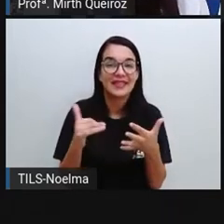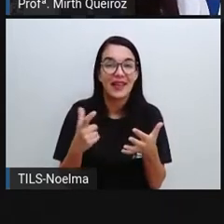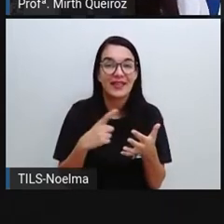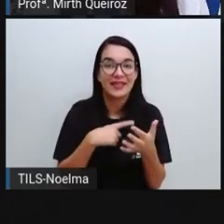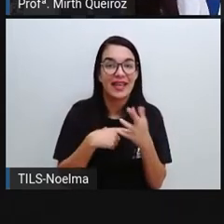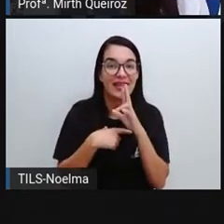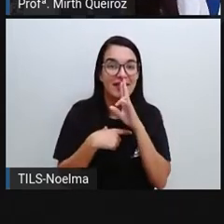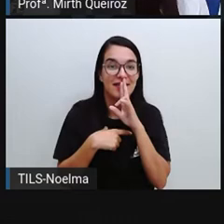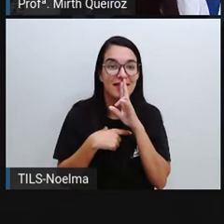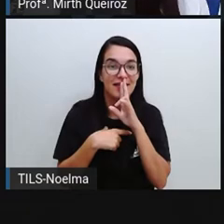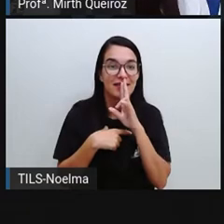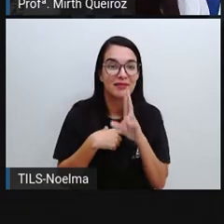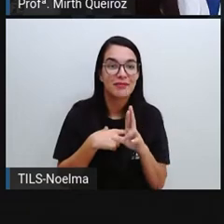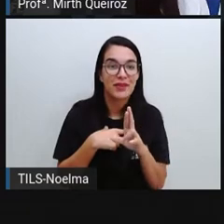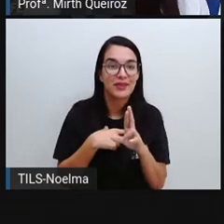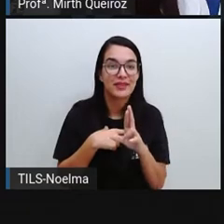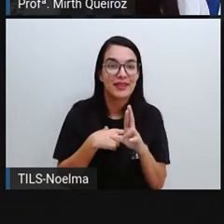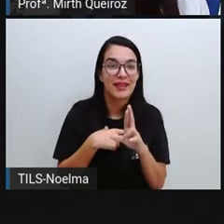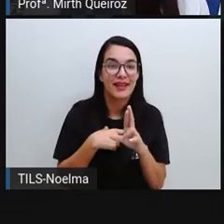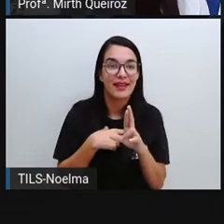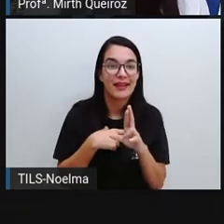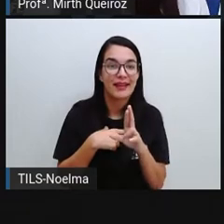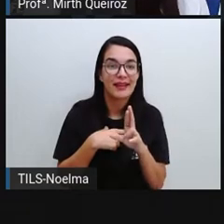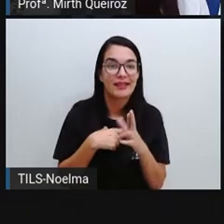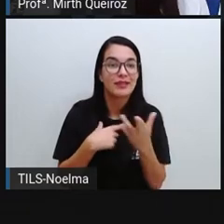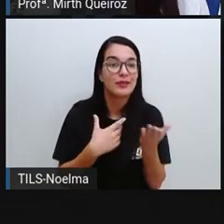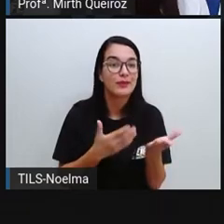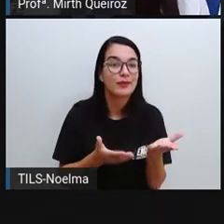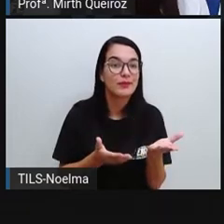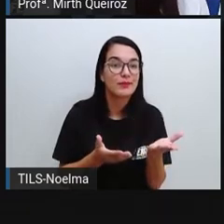Então, que resultado deu aí?